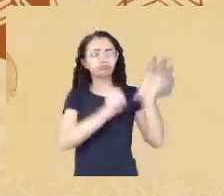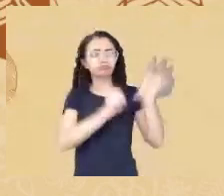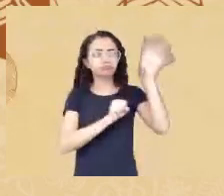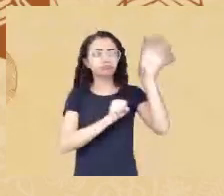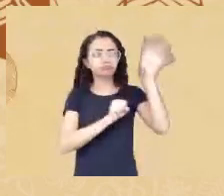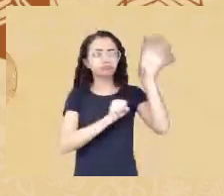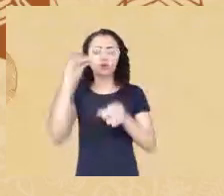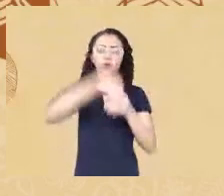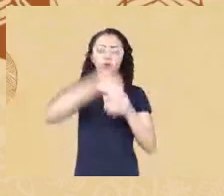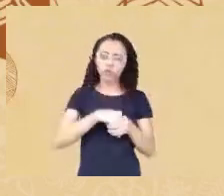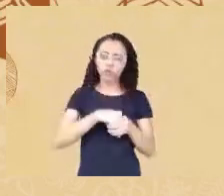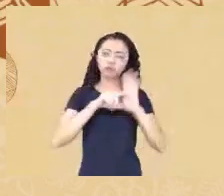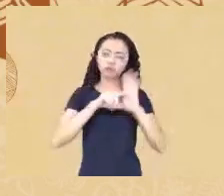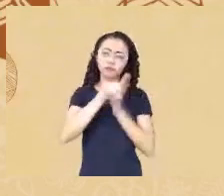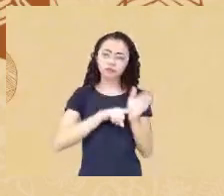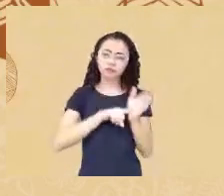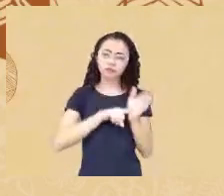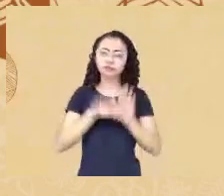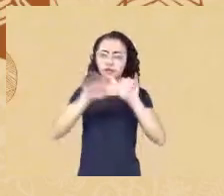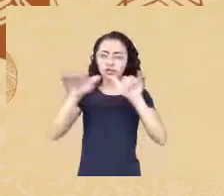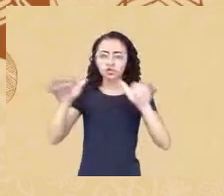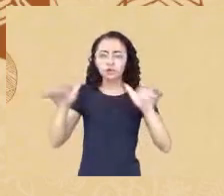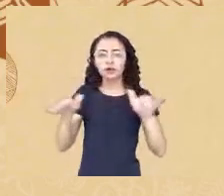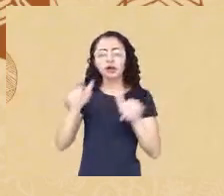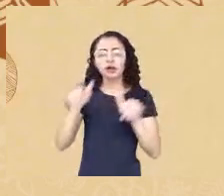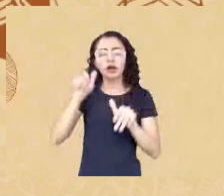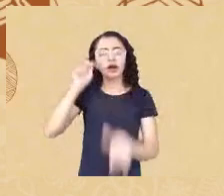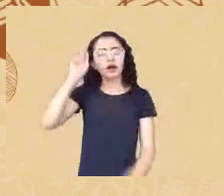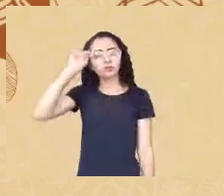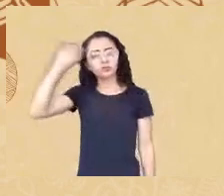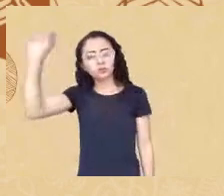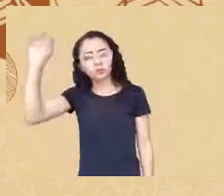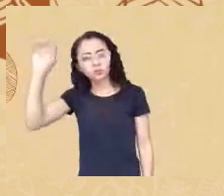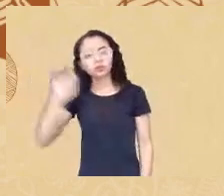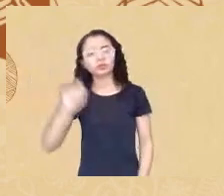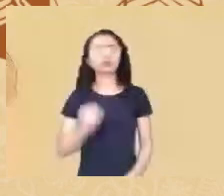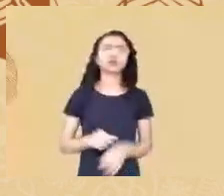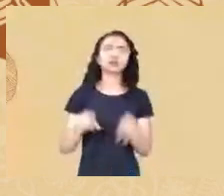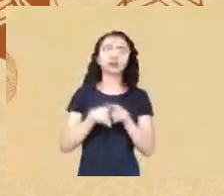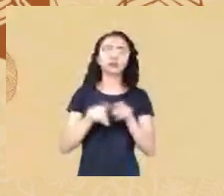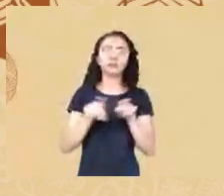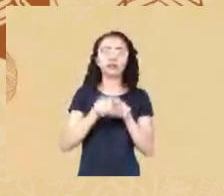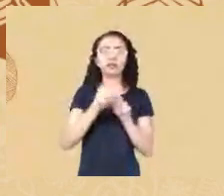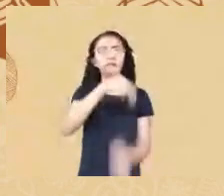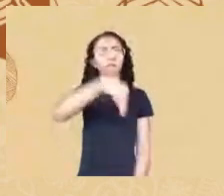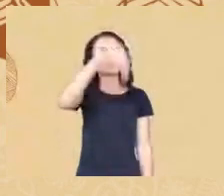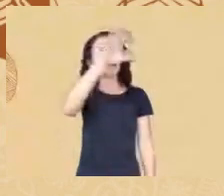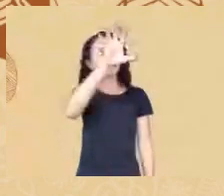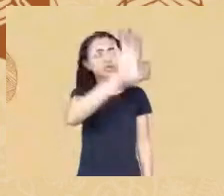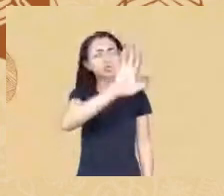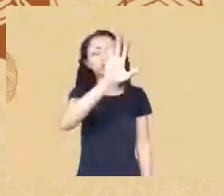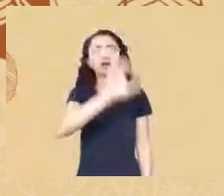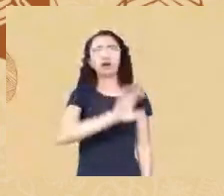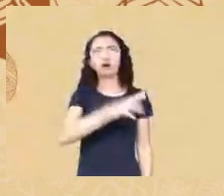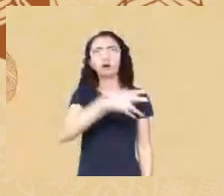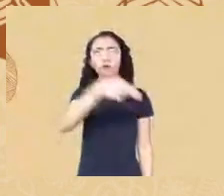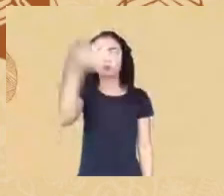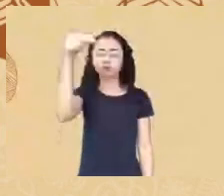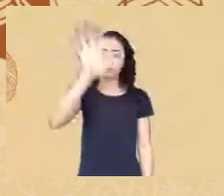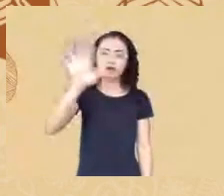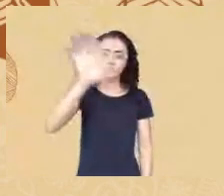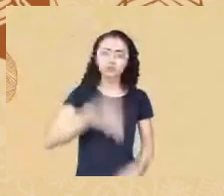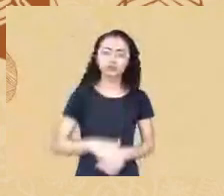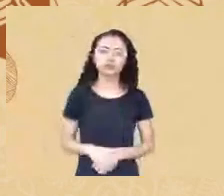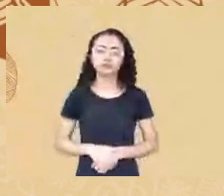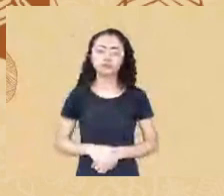buscado incluir estudos trabalhos do nordeste da região norte da região centro-oeste com exceção da UNB considerando